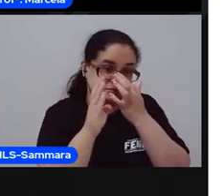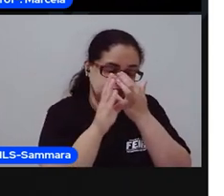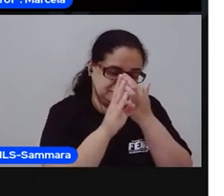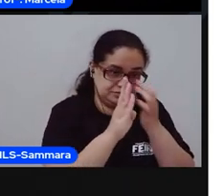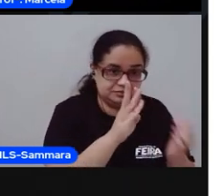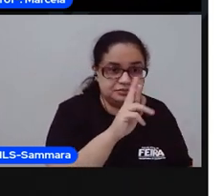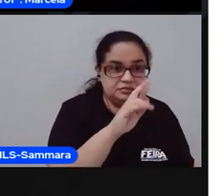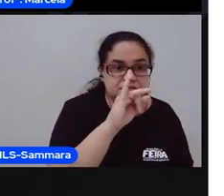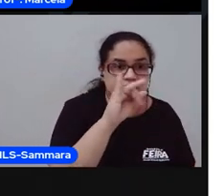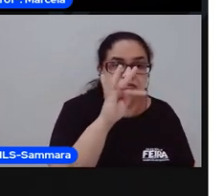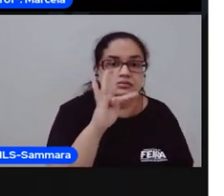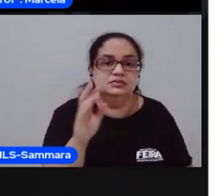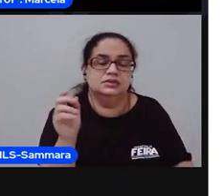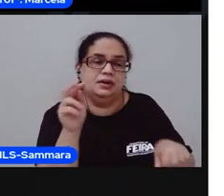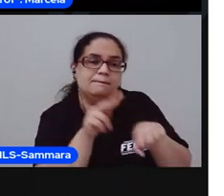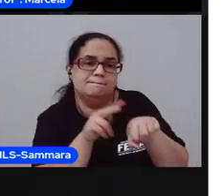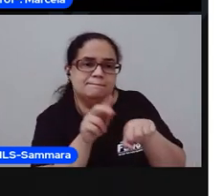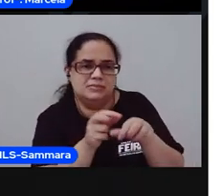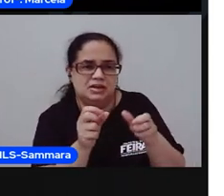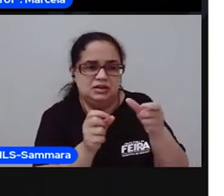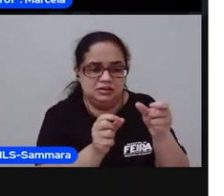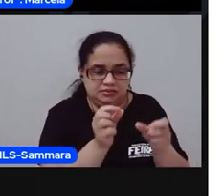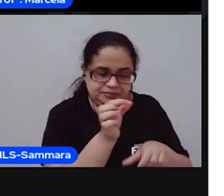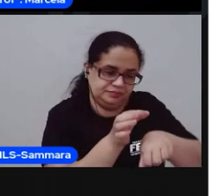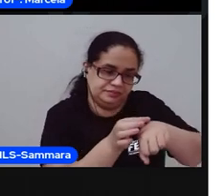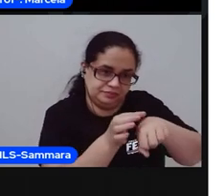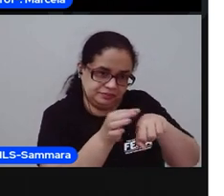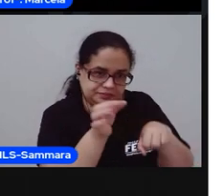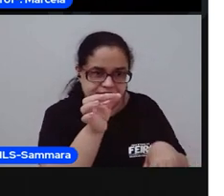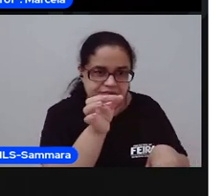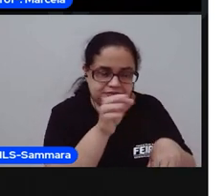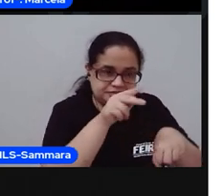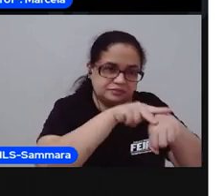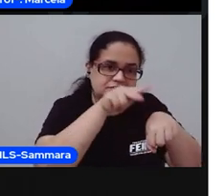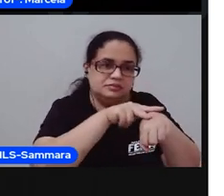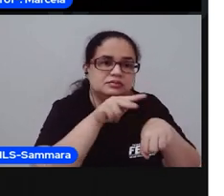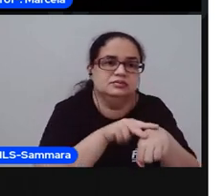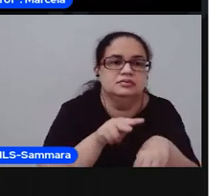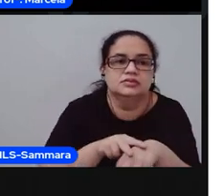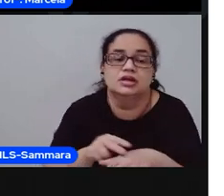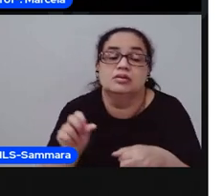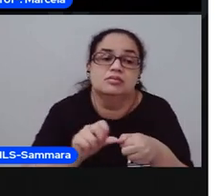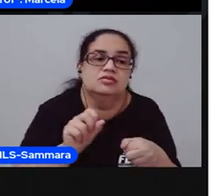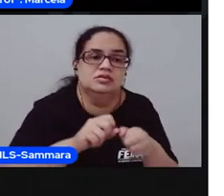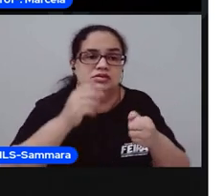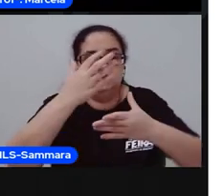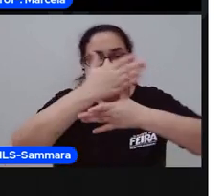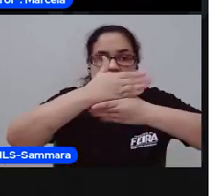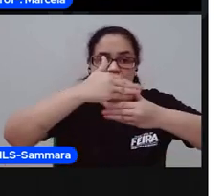pedrinhas que são utilizadas pra fazer construção.